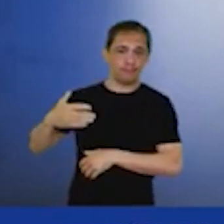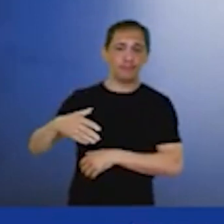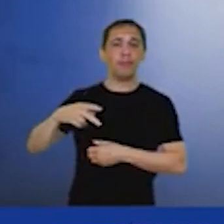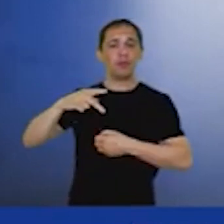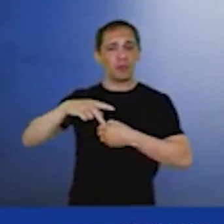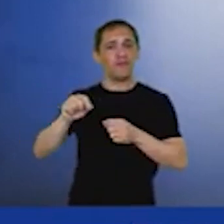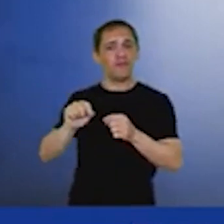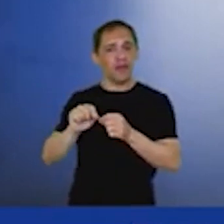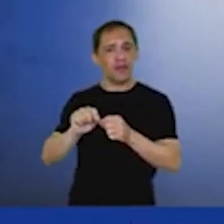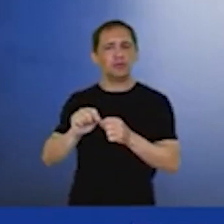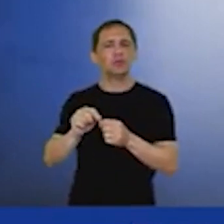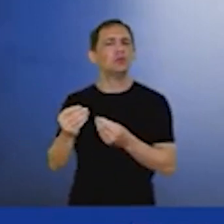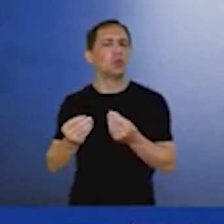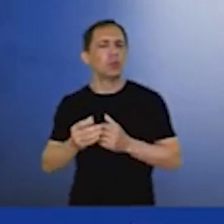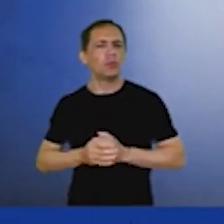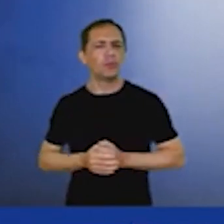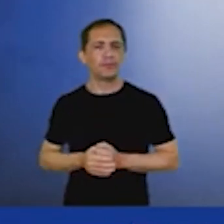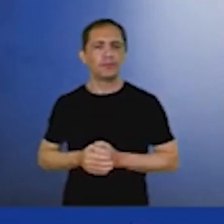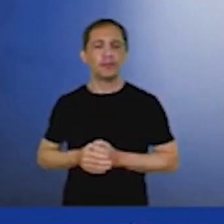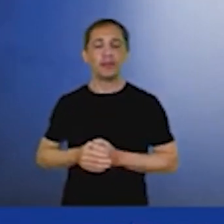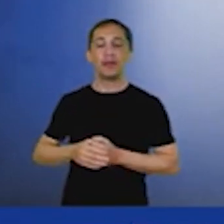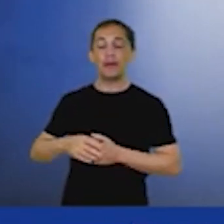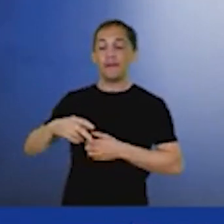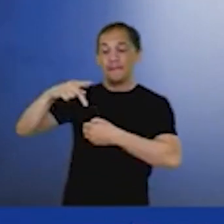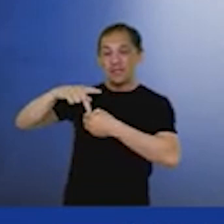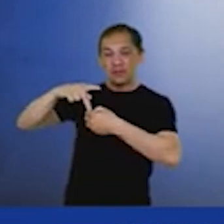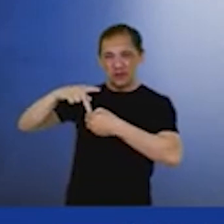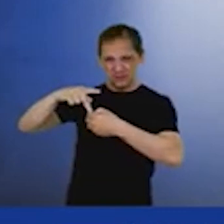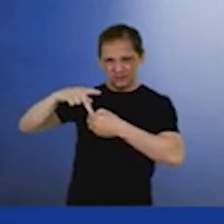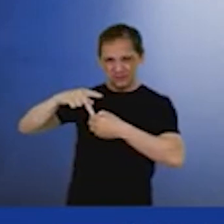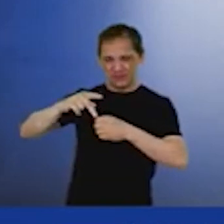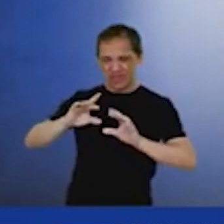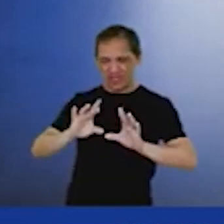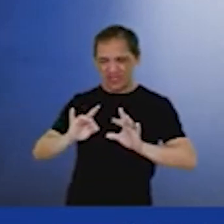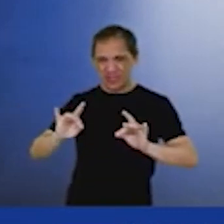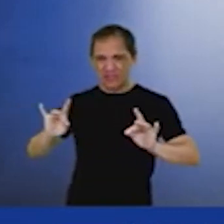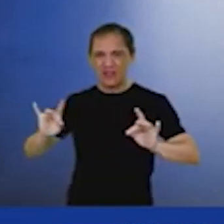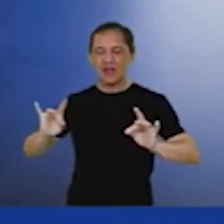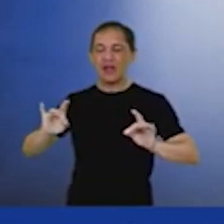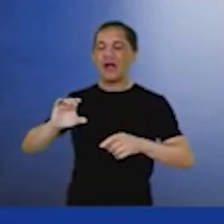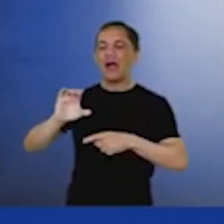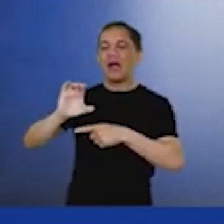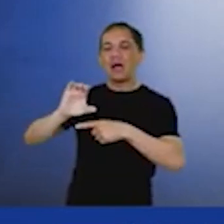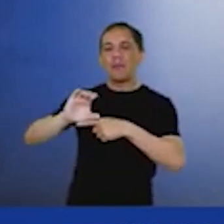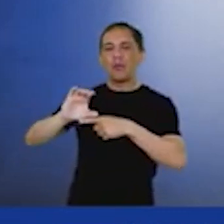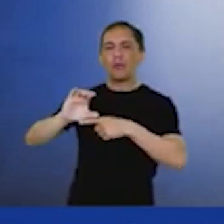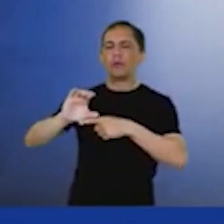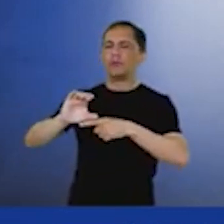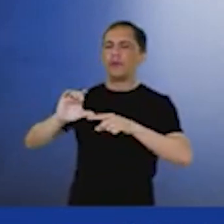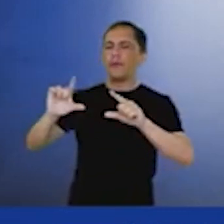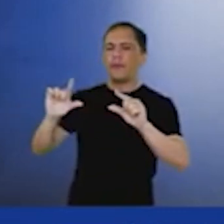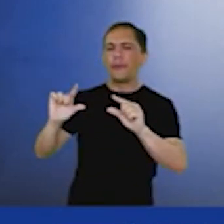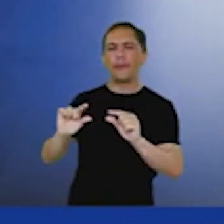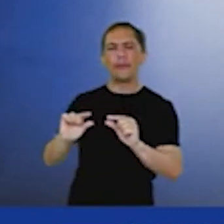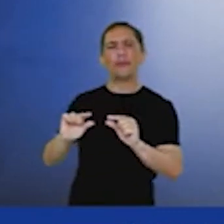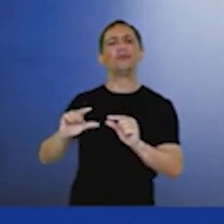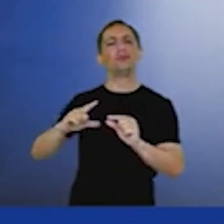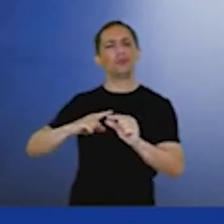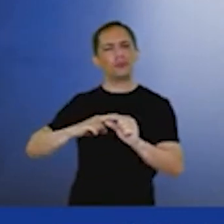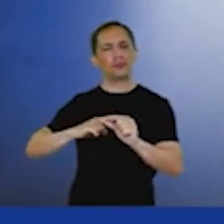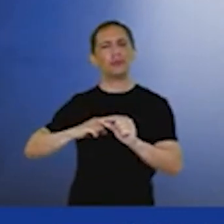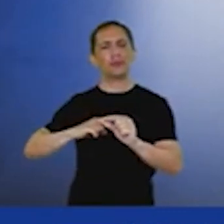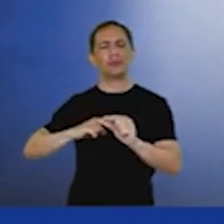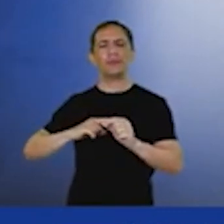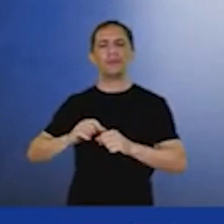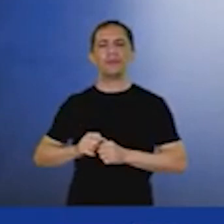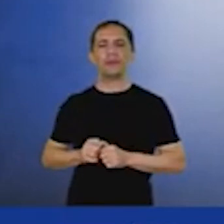petróleo de baixo carbono. Nós temos campos de produção de águas ultraprofundas, que eles emitem em torno de menos do